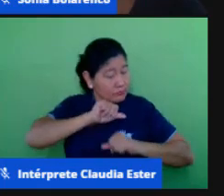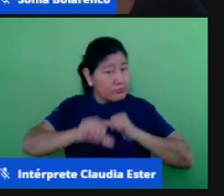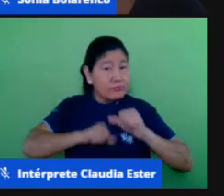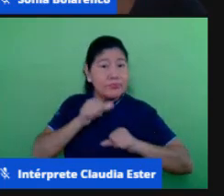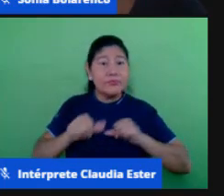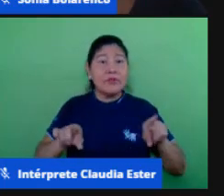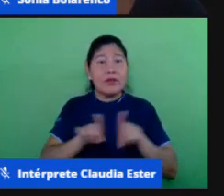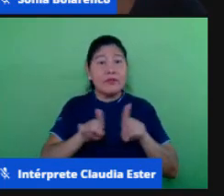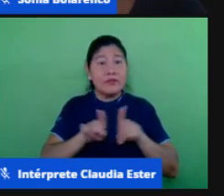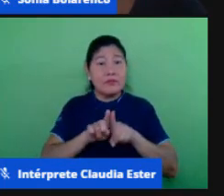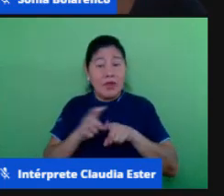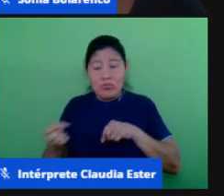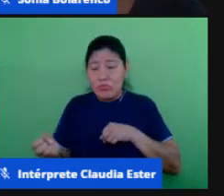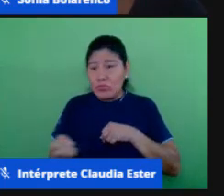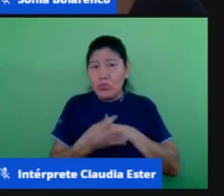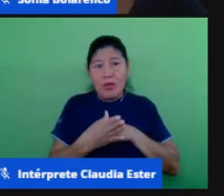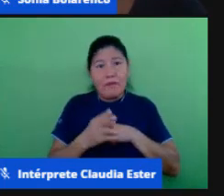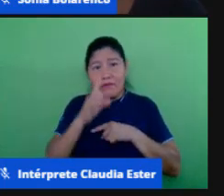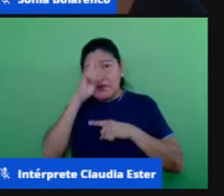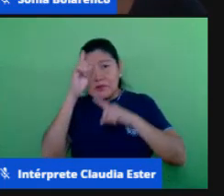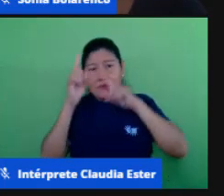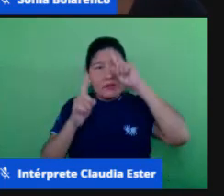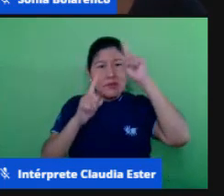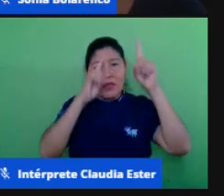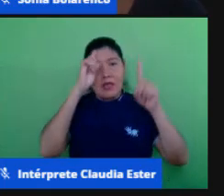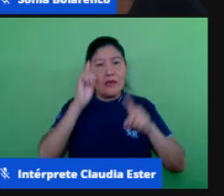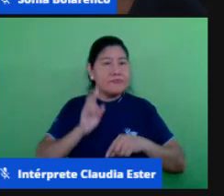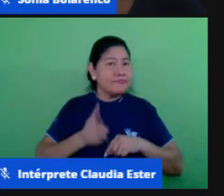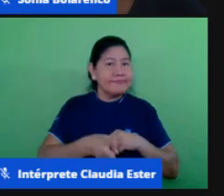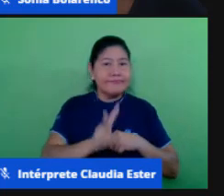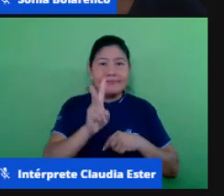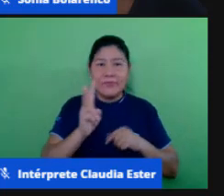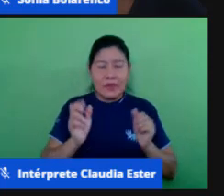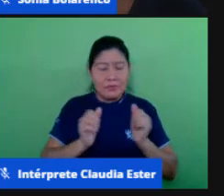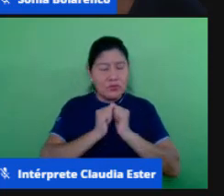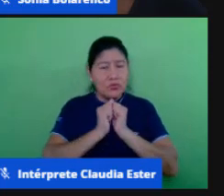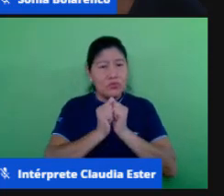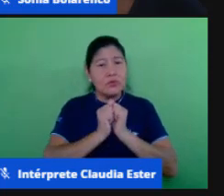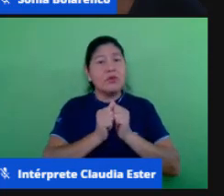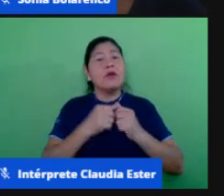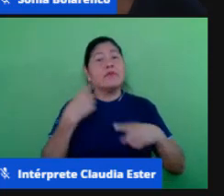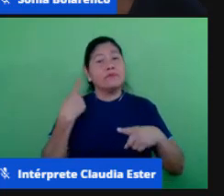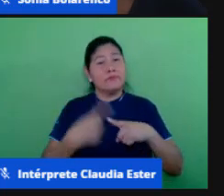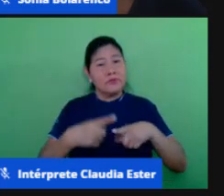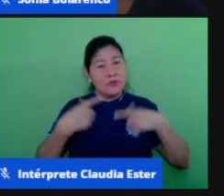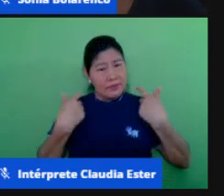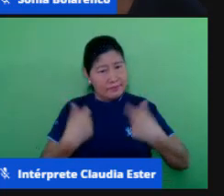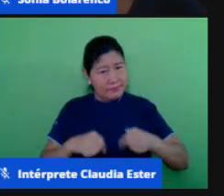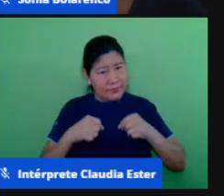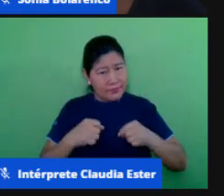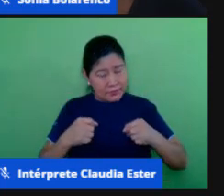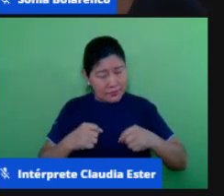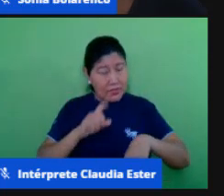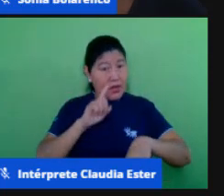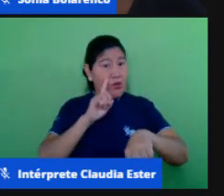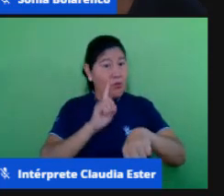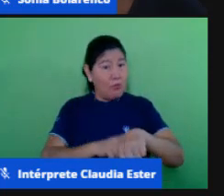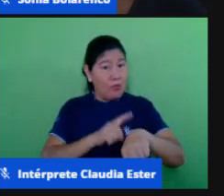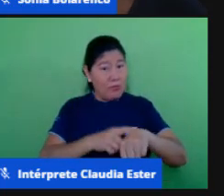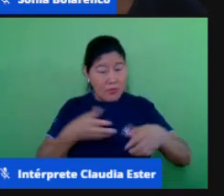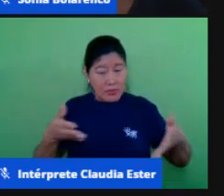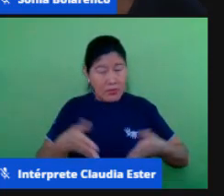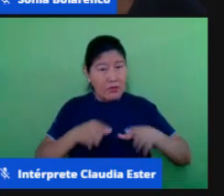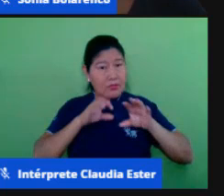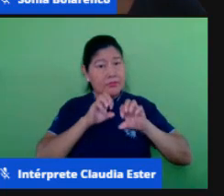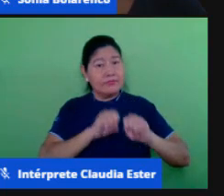renovar as nossas ideias diante da necessidade do hoje acerca de educação ensino remoto e